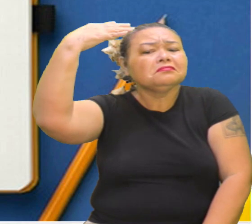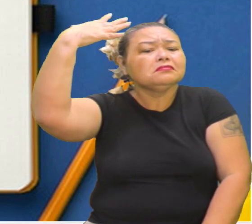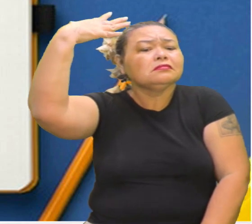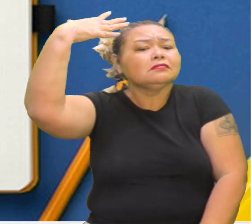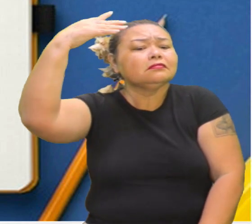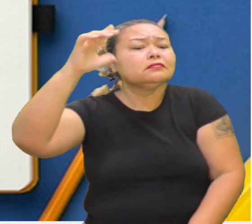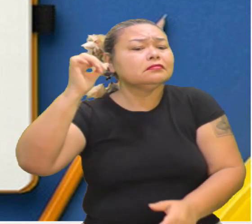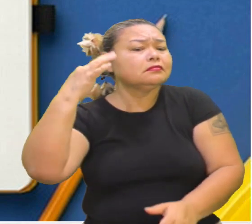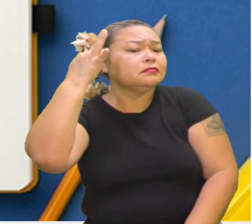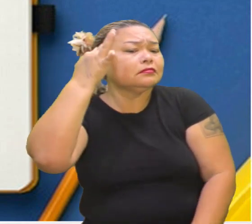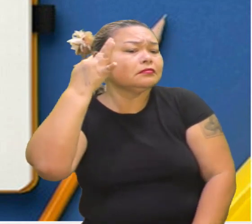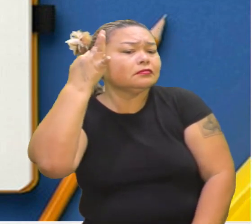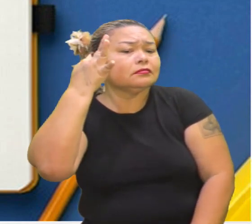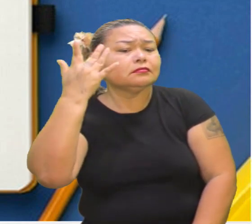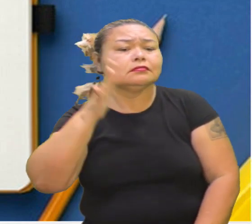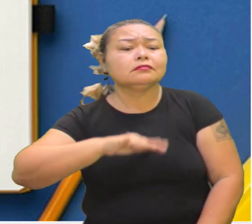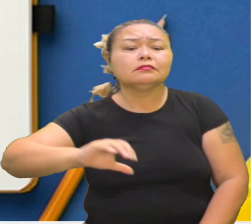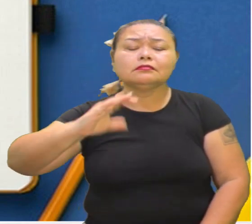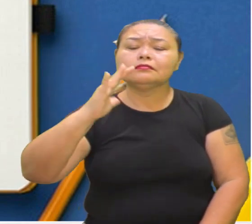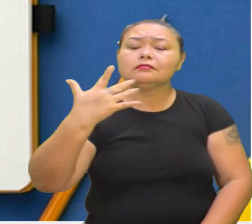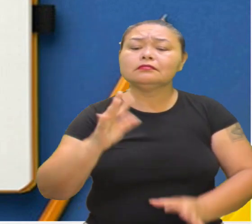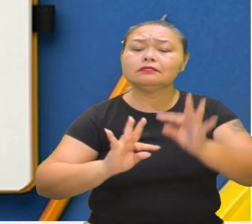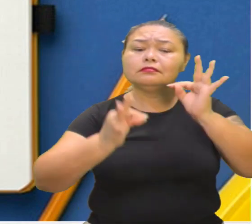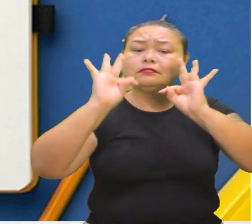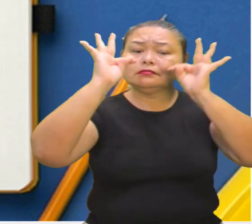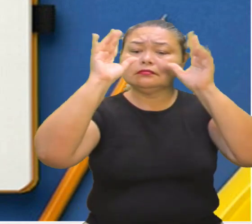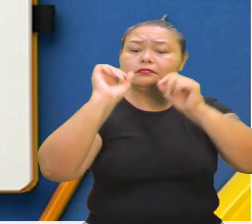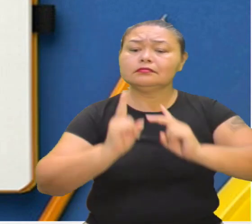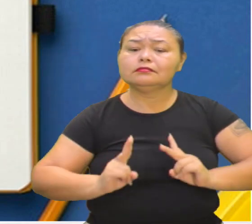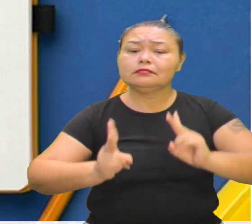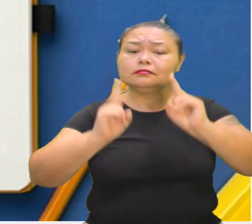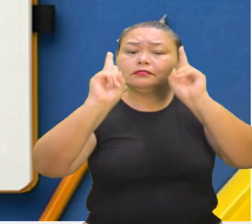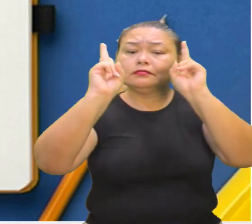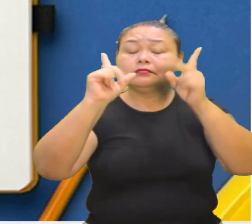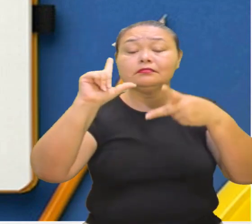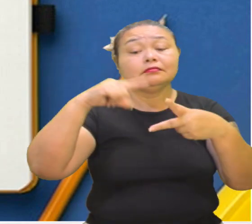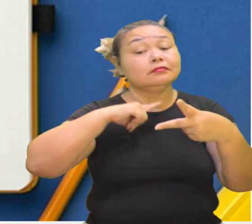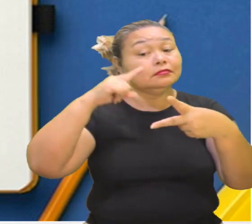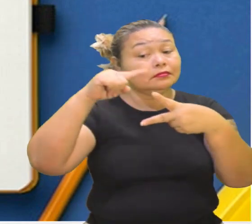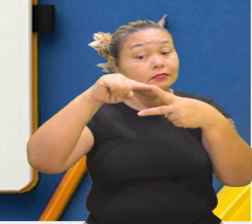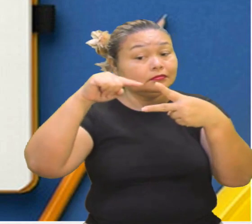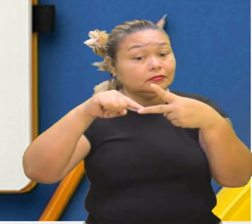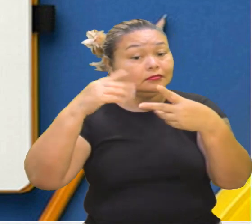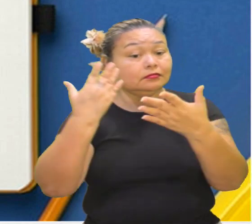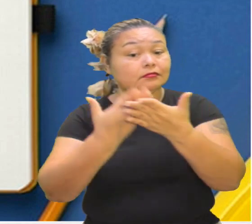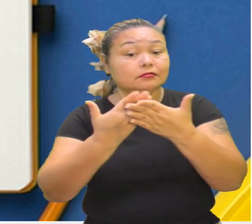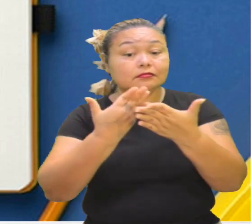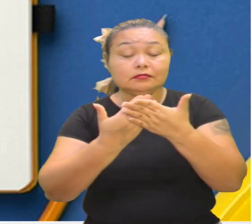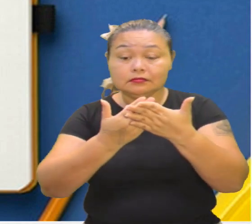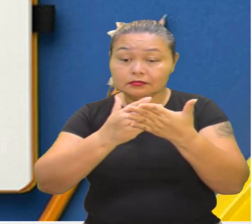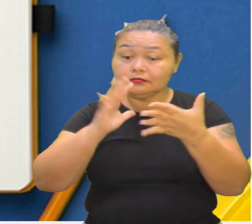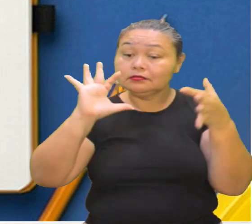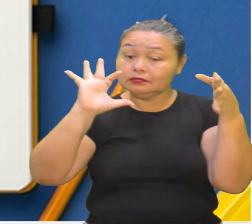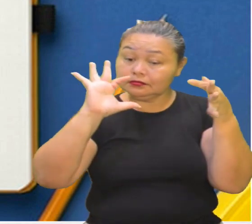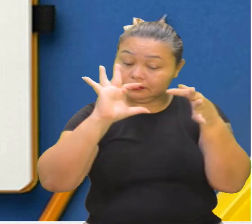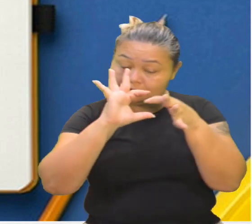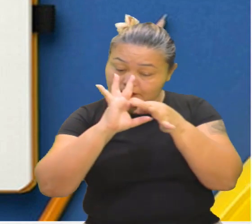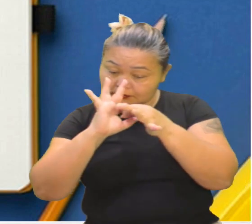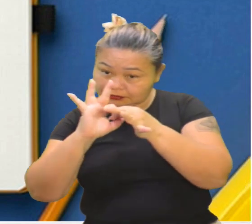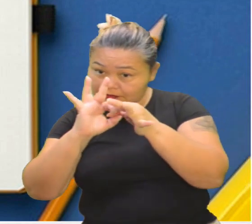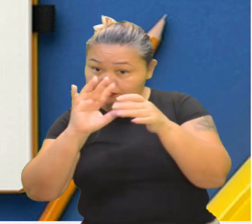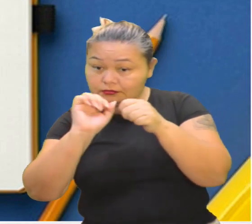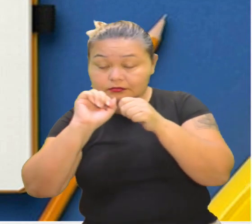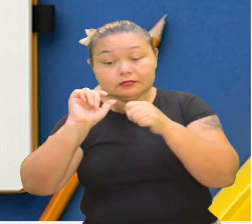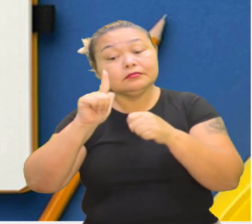no âmbito da ciência, tecnologia e valores, temos duas aulas que falam o contexto geral e a